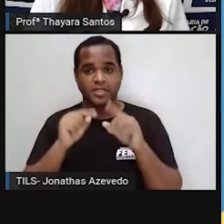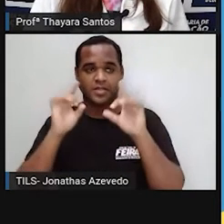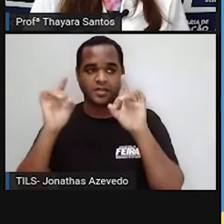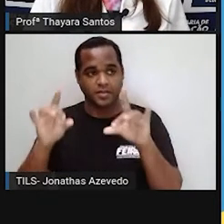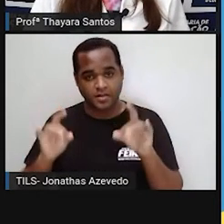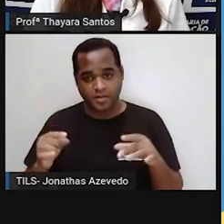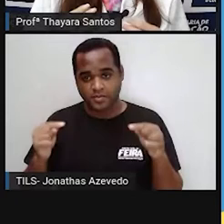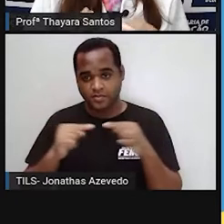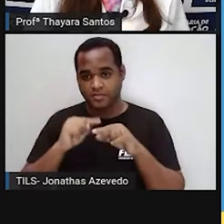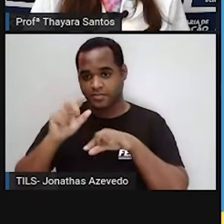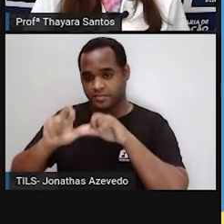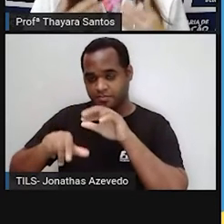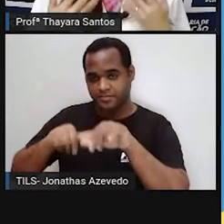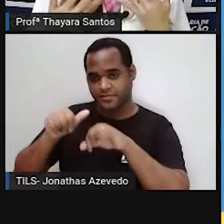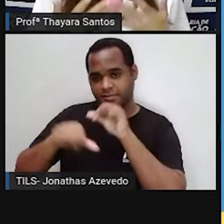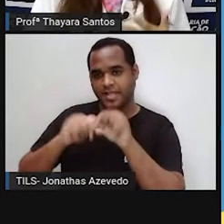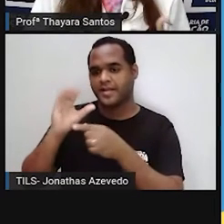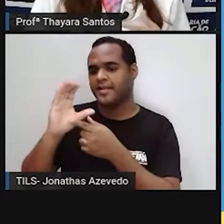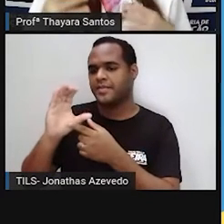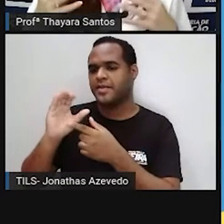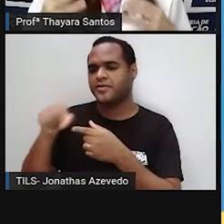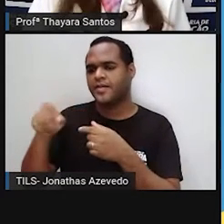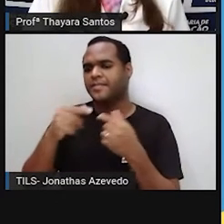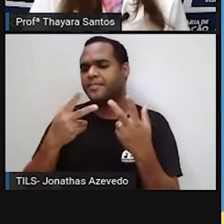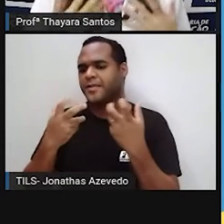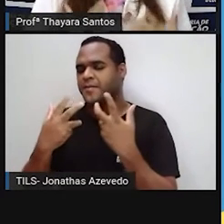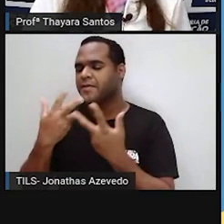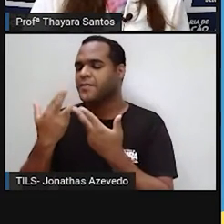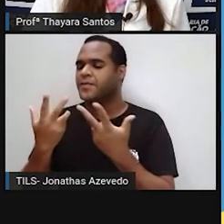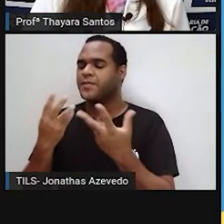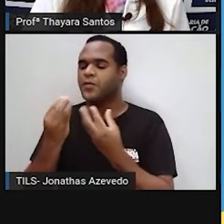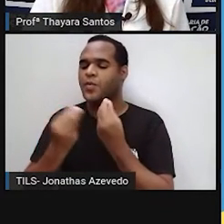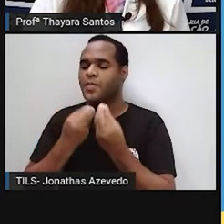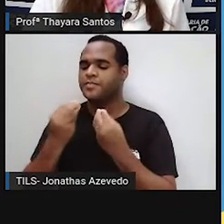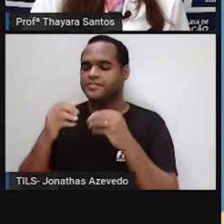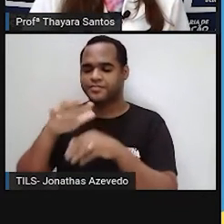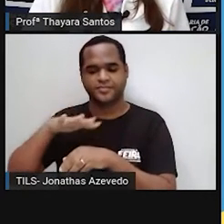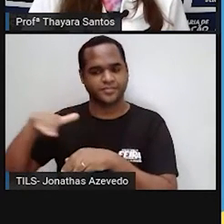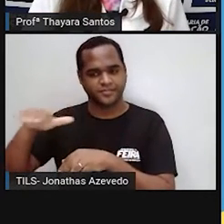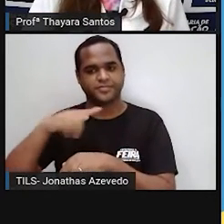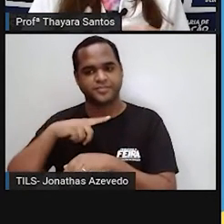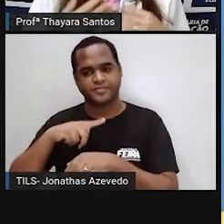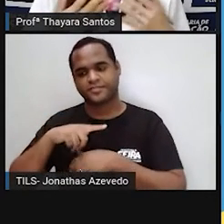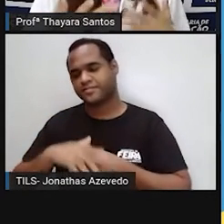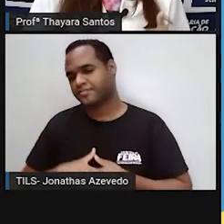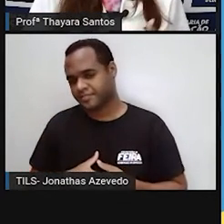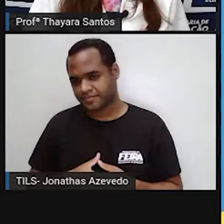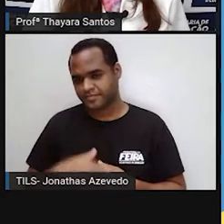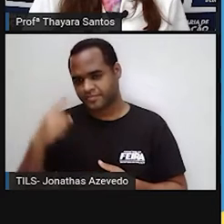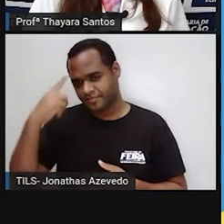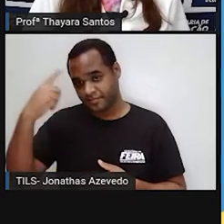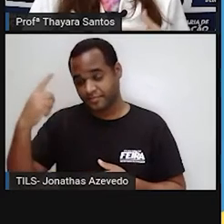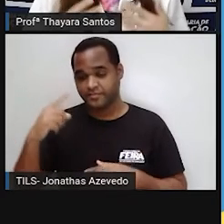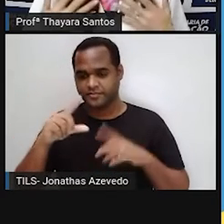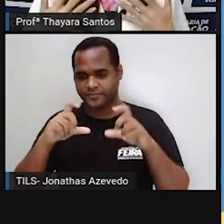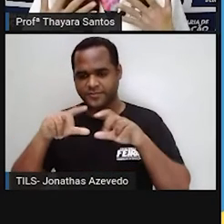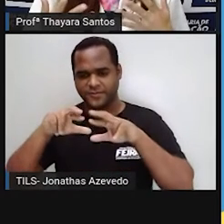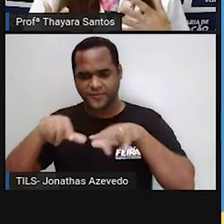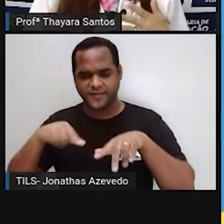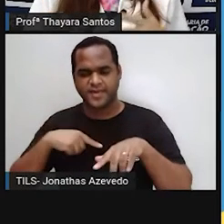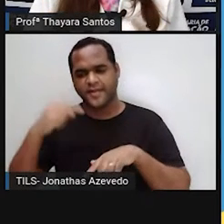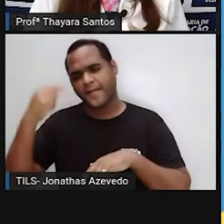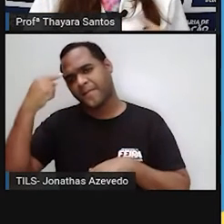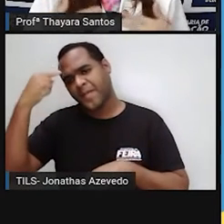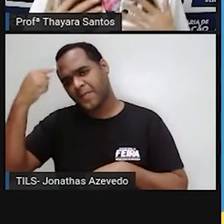mudanças climáticas a gente começou a perceber primeiro lá nesses ambientes. Então, aquelas imagens que a gente vê de